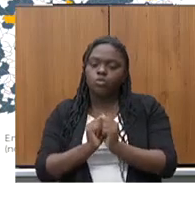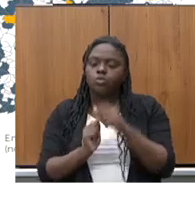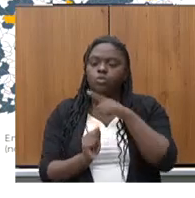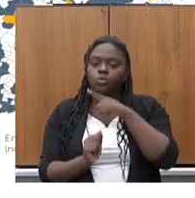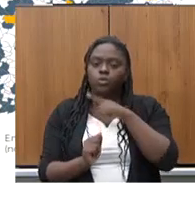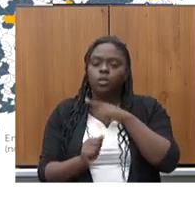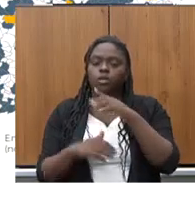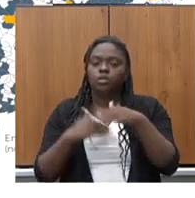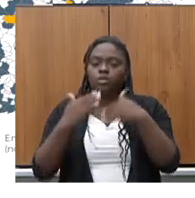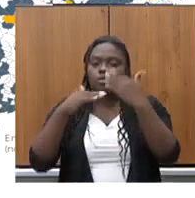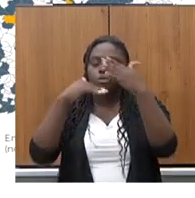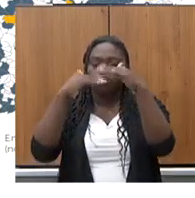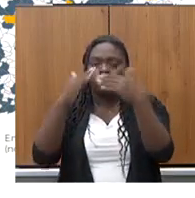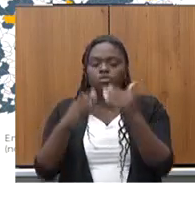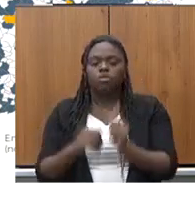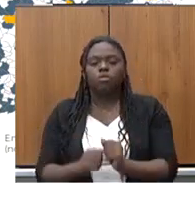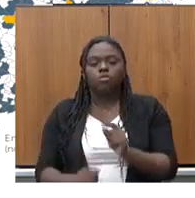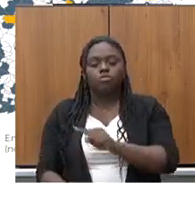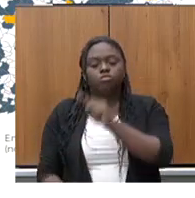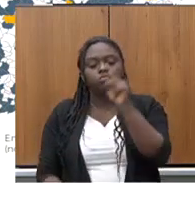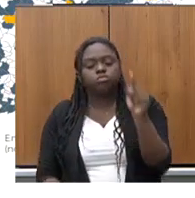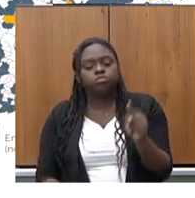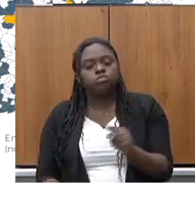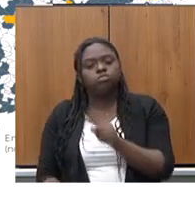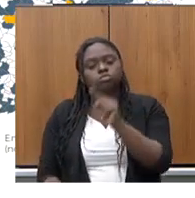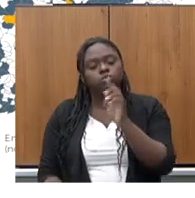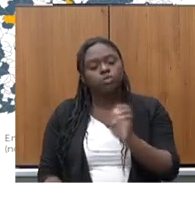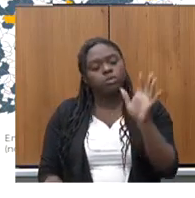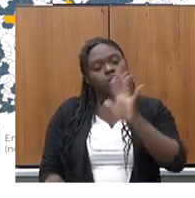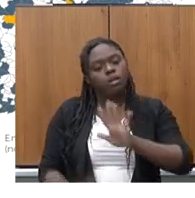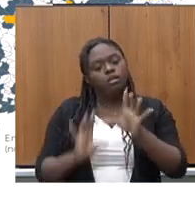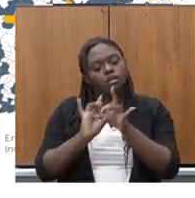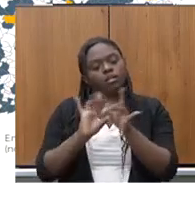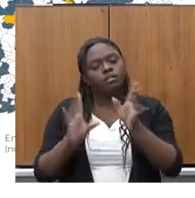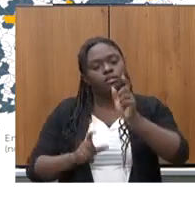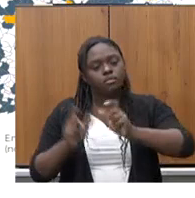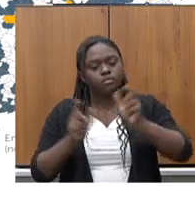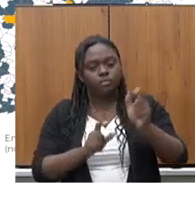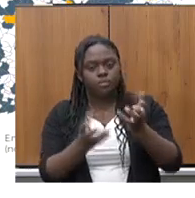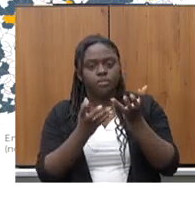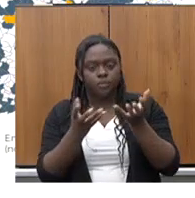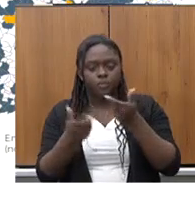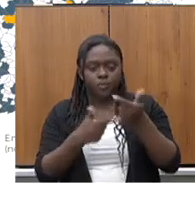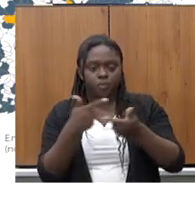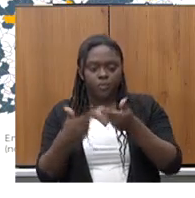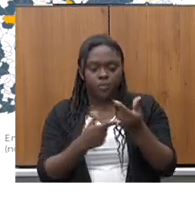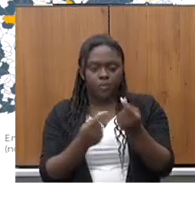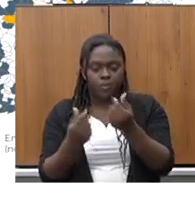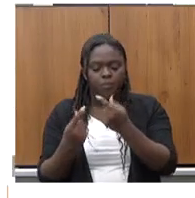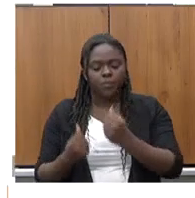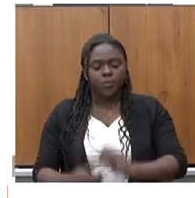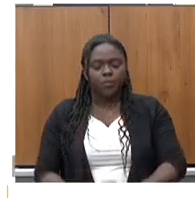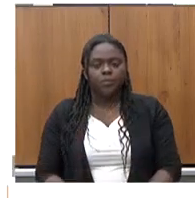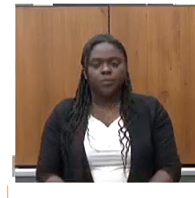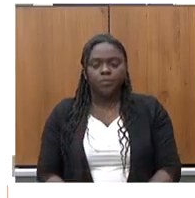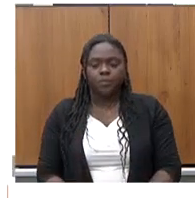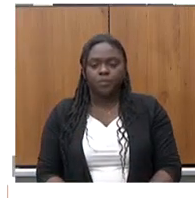ciclo de um Estado mais livre para aqueles que querem gerar emprego e renda. Pode passar?